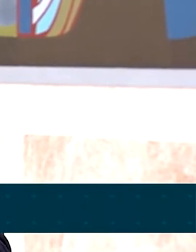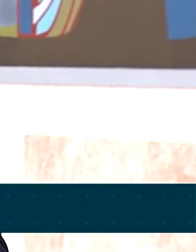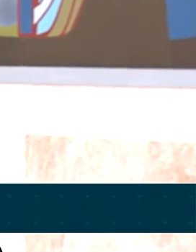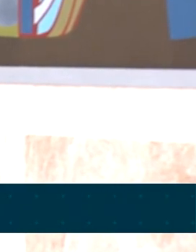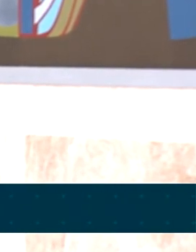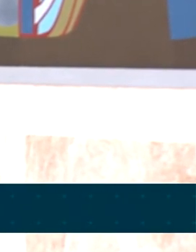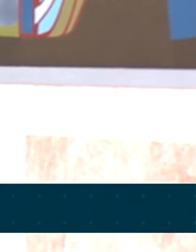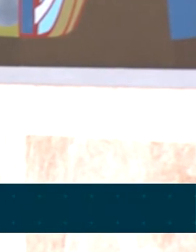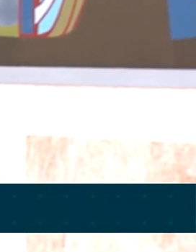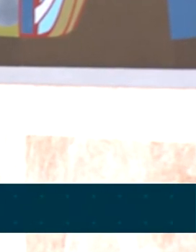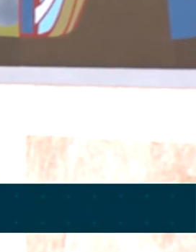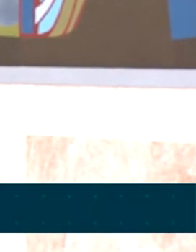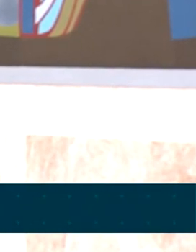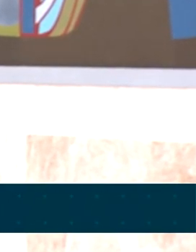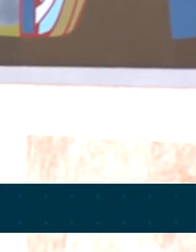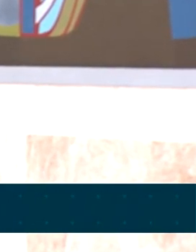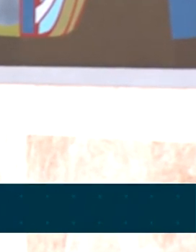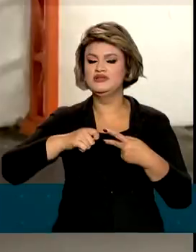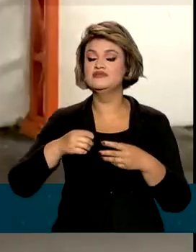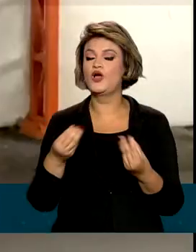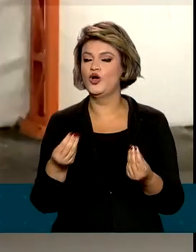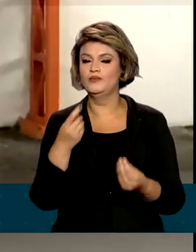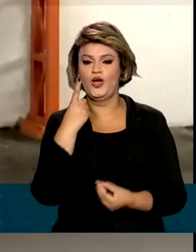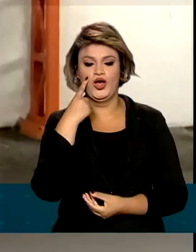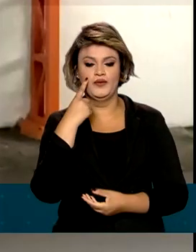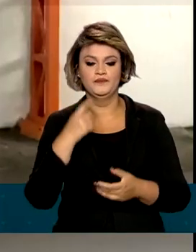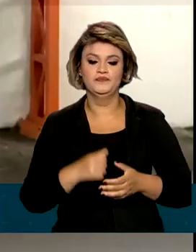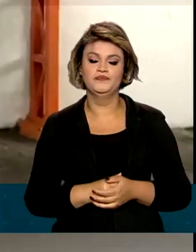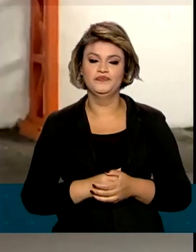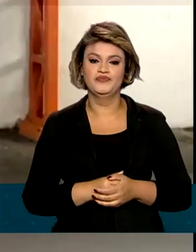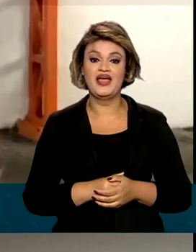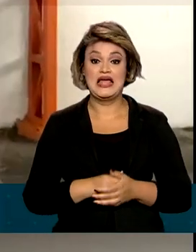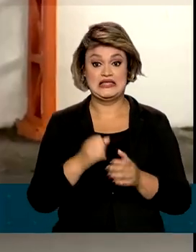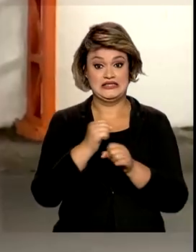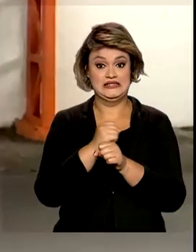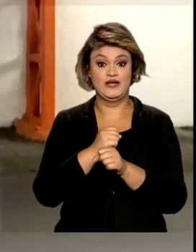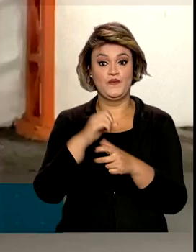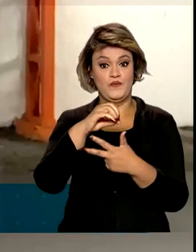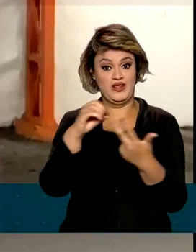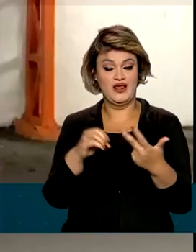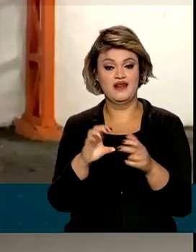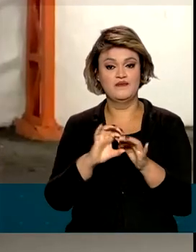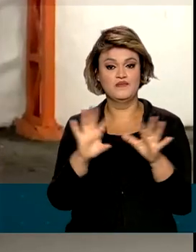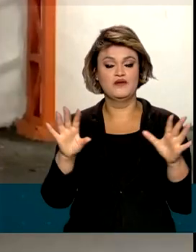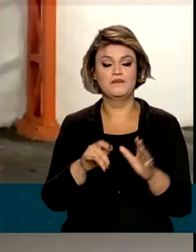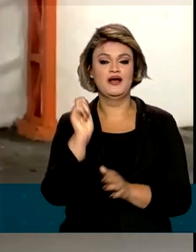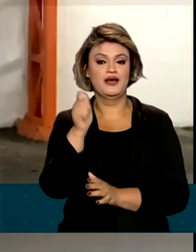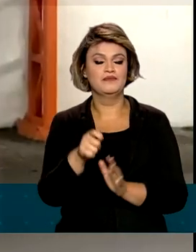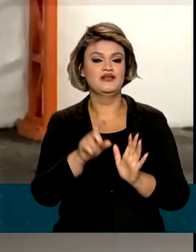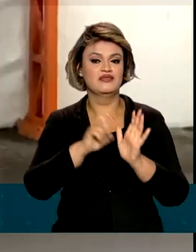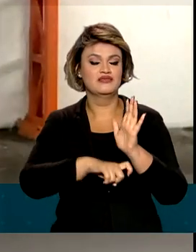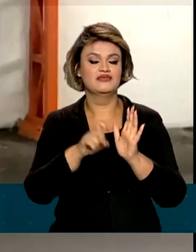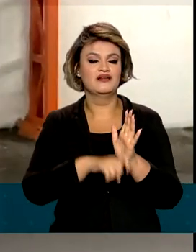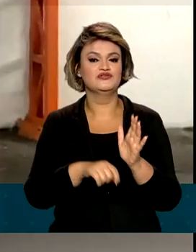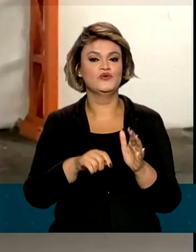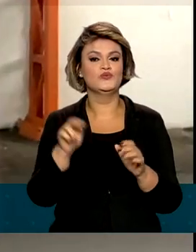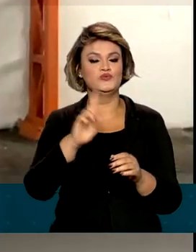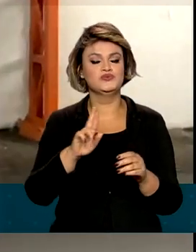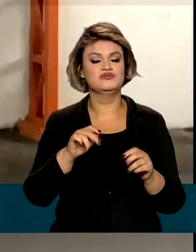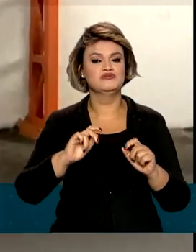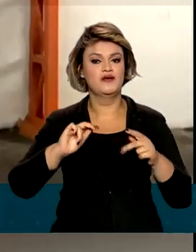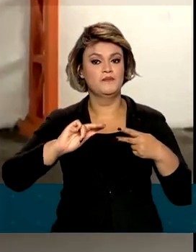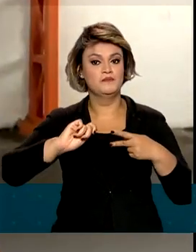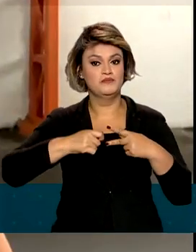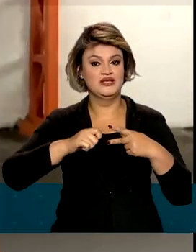o Pix. Vamos conferir o que ela achou. Esse ano o Enem conseguiu disponibilizar a opção de fazer o pagamento e a inscrição pelo